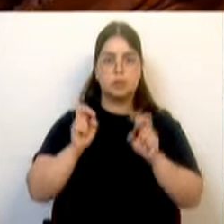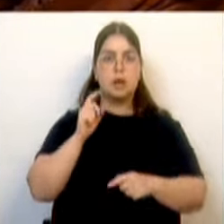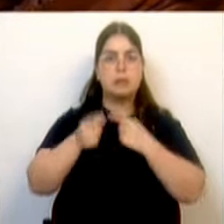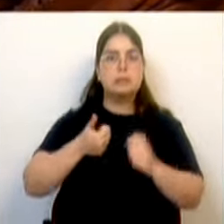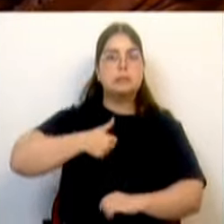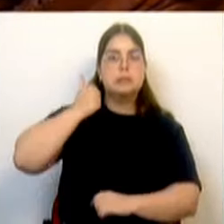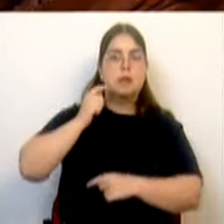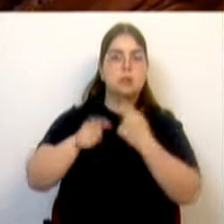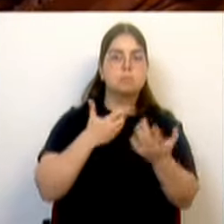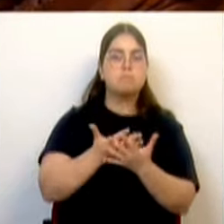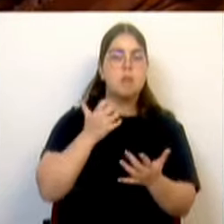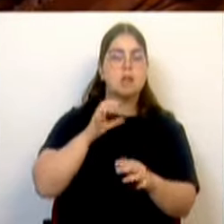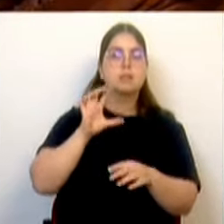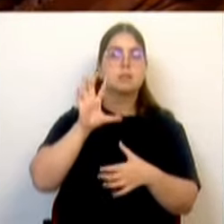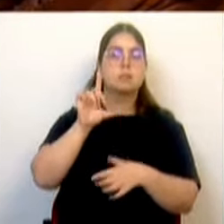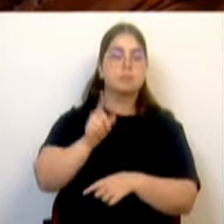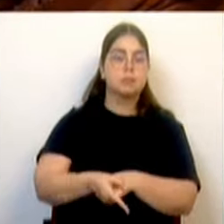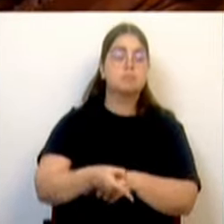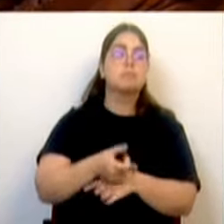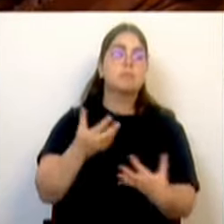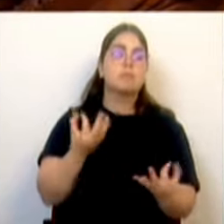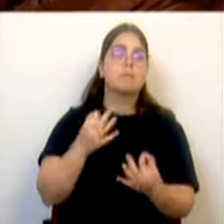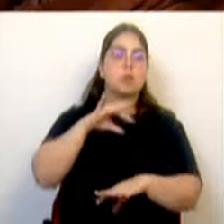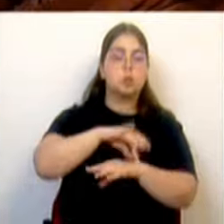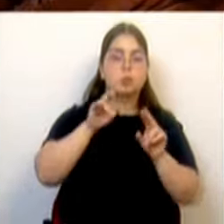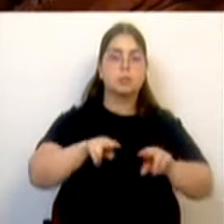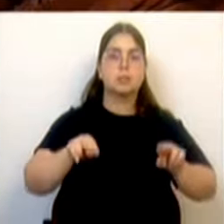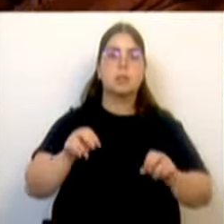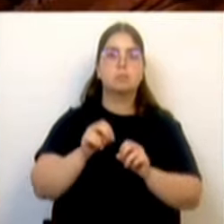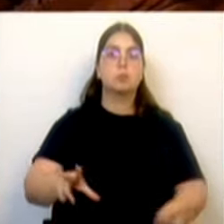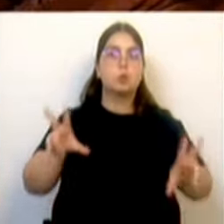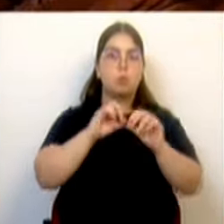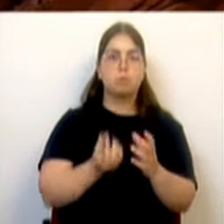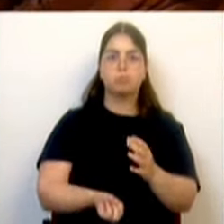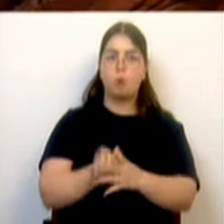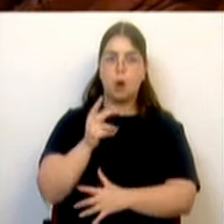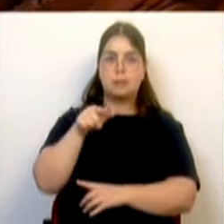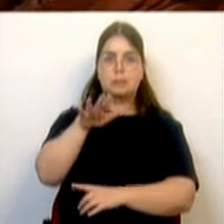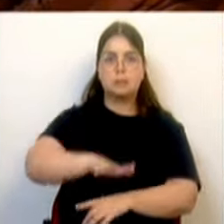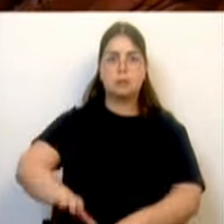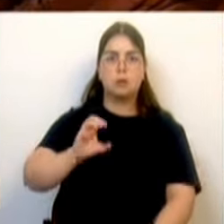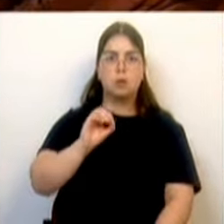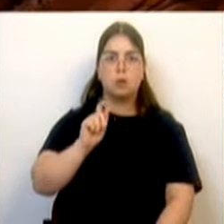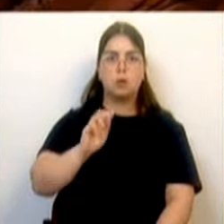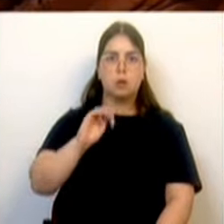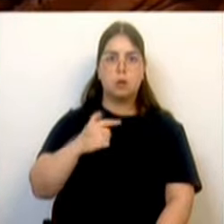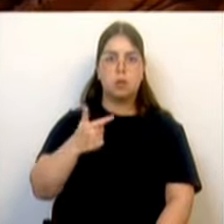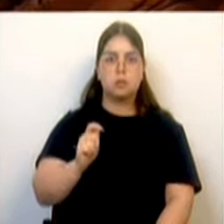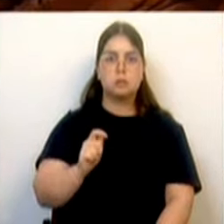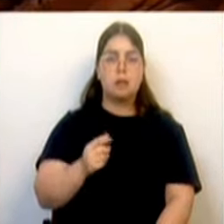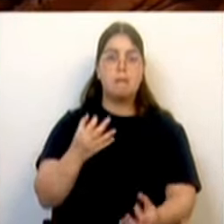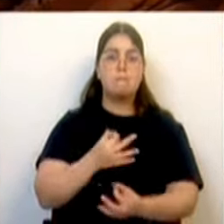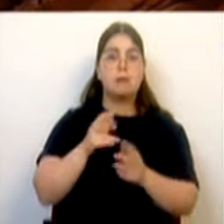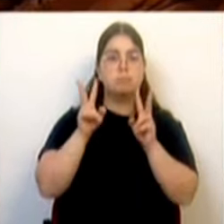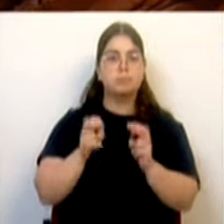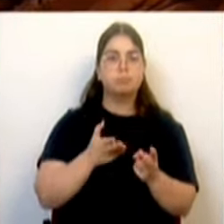hospital na região oeste. Ambas as petições convergem no diagnóstico da situação. Primeiro,